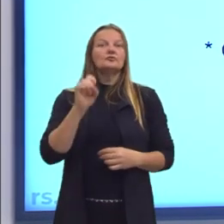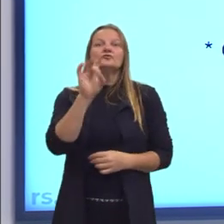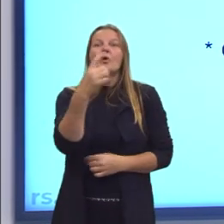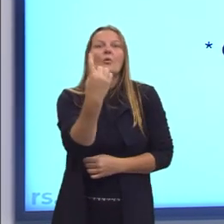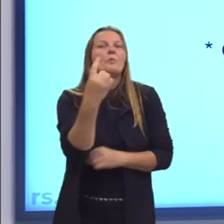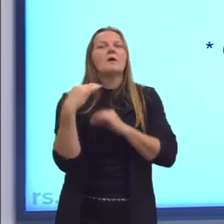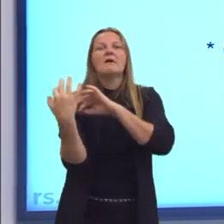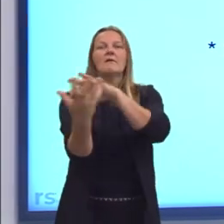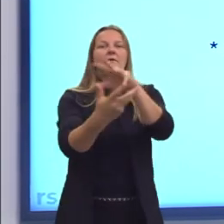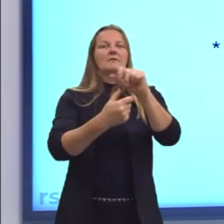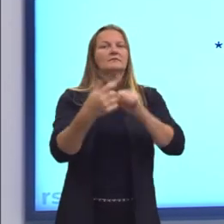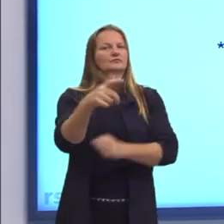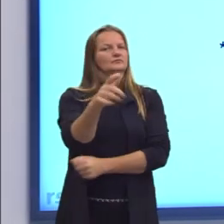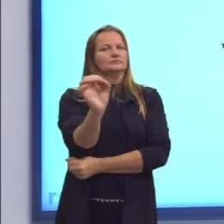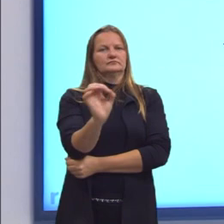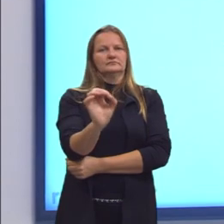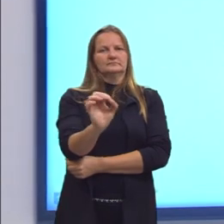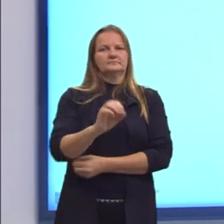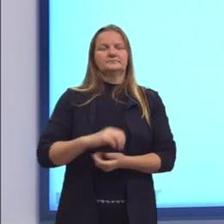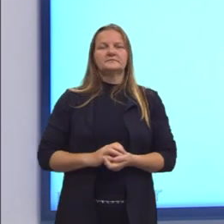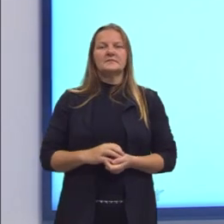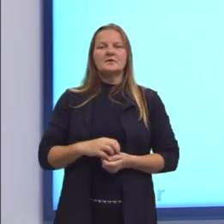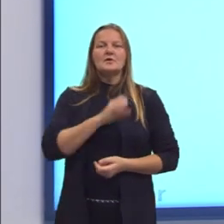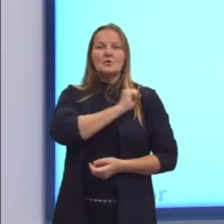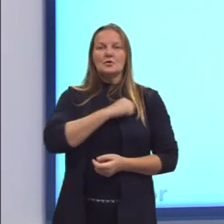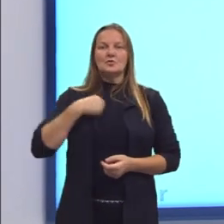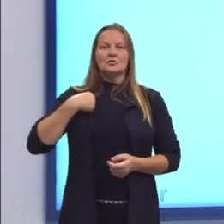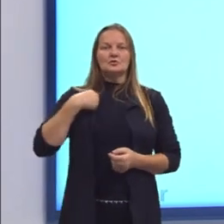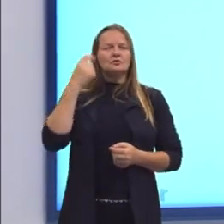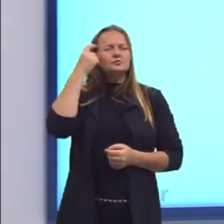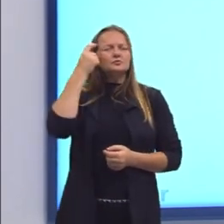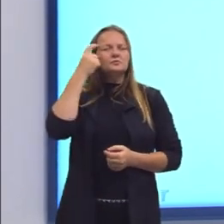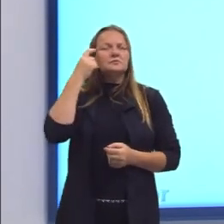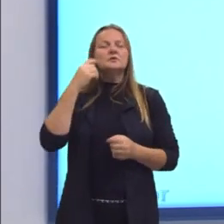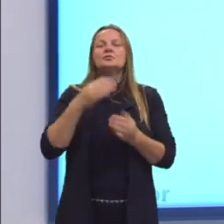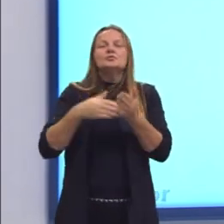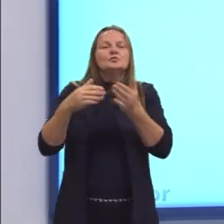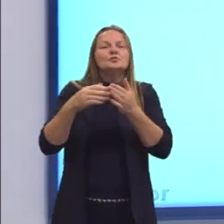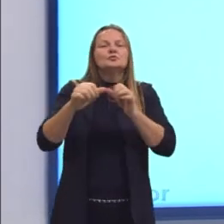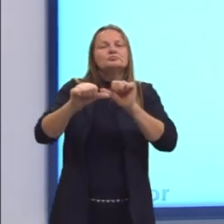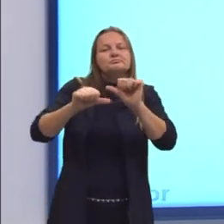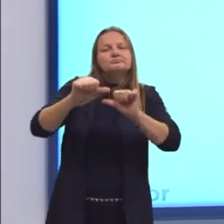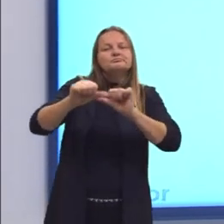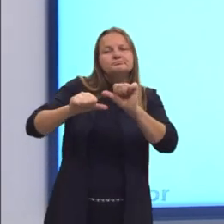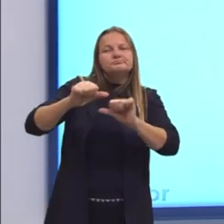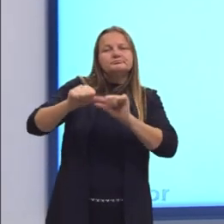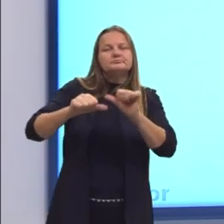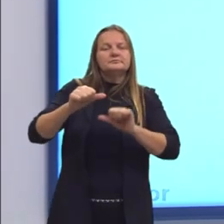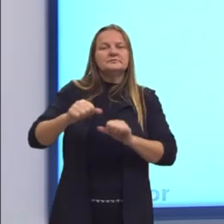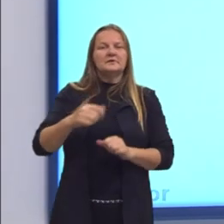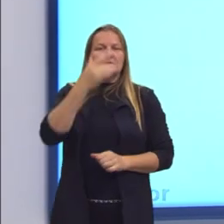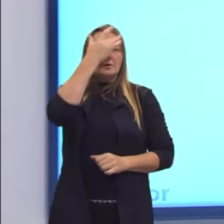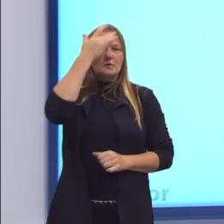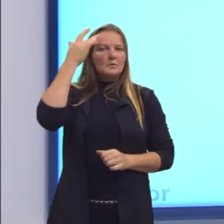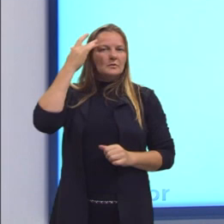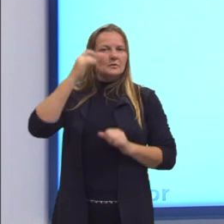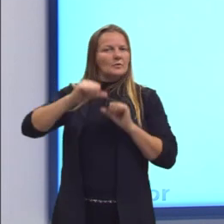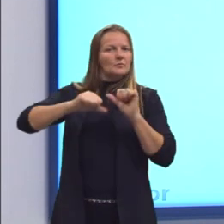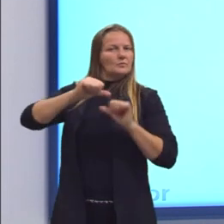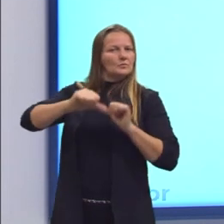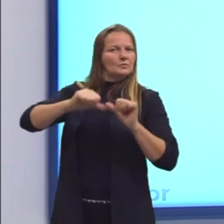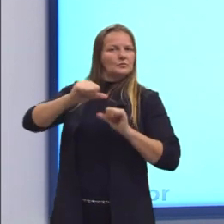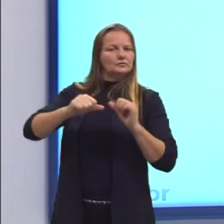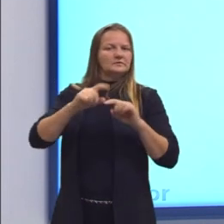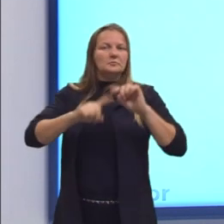Lembre-se, os sofistas, para eles, tudo é transitório. Aqui o Pitágoras, o homem é a medida de todas as coisas.